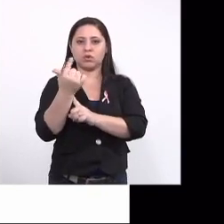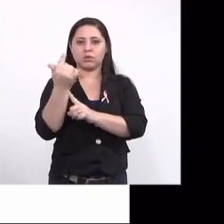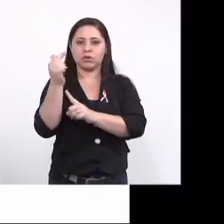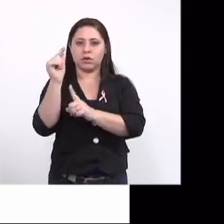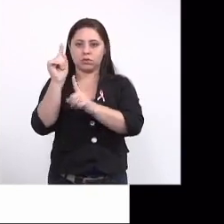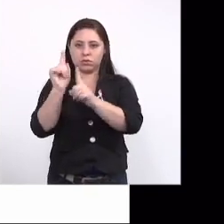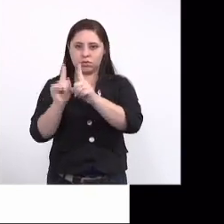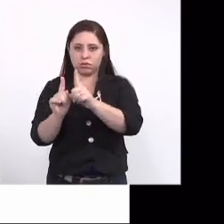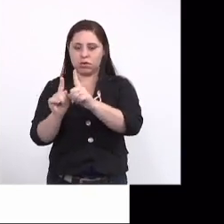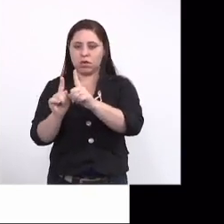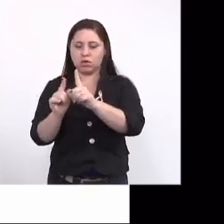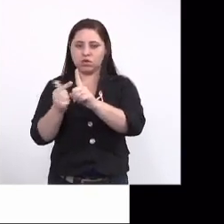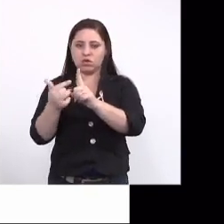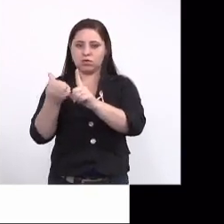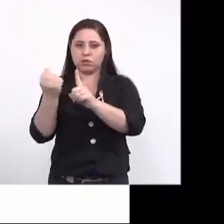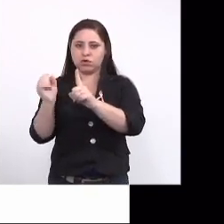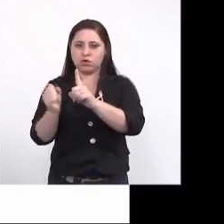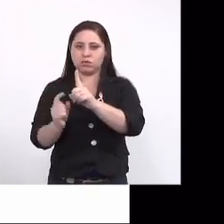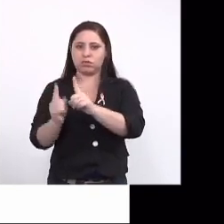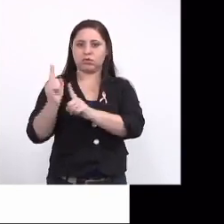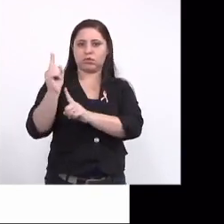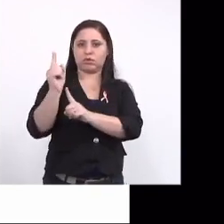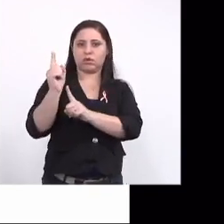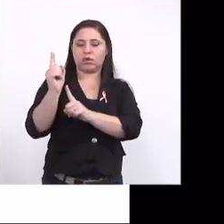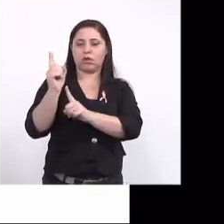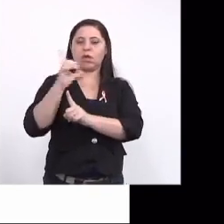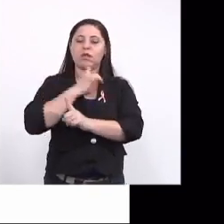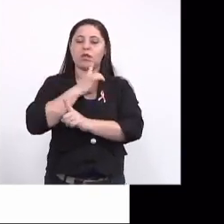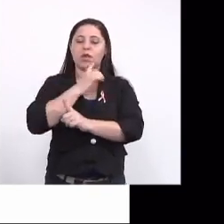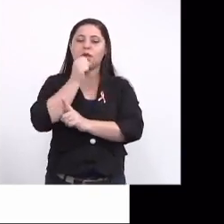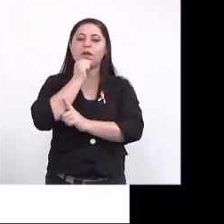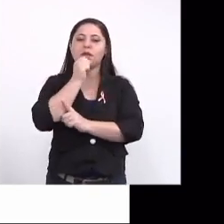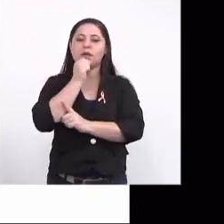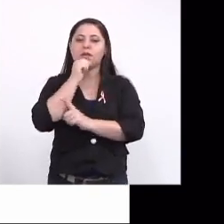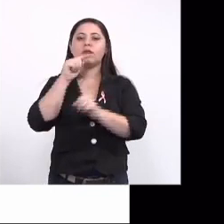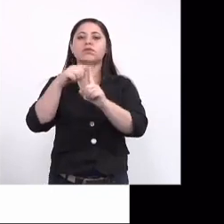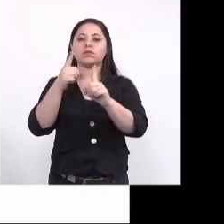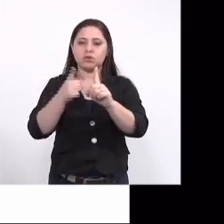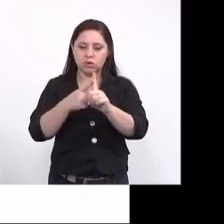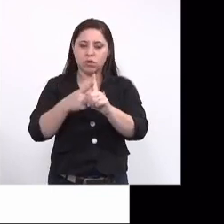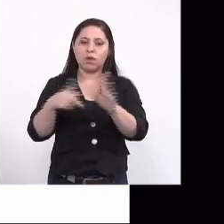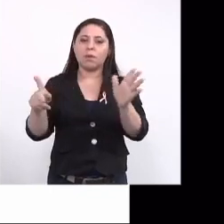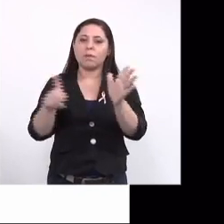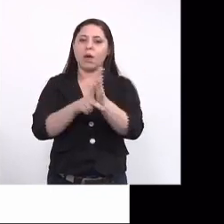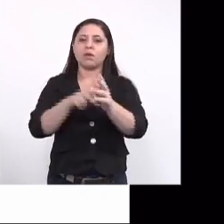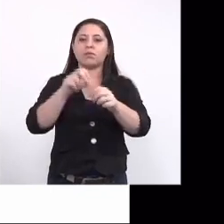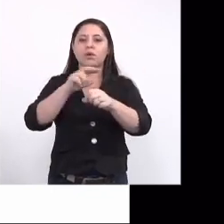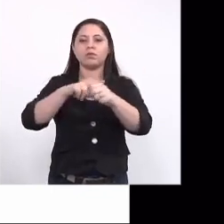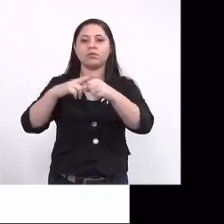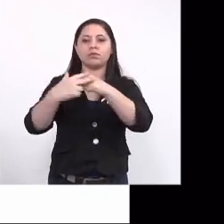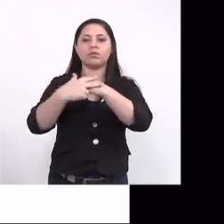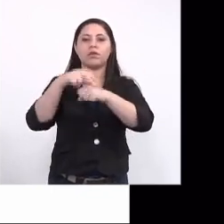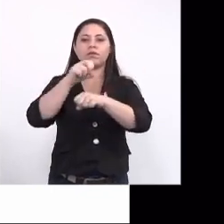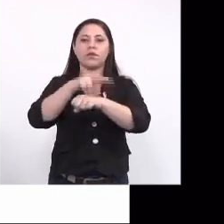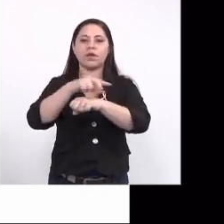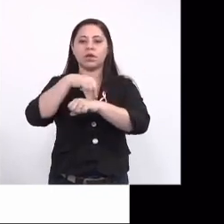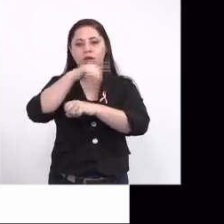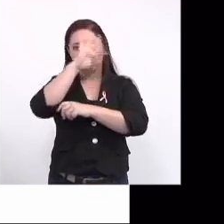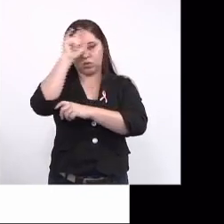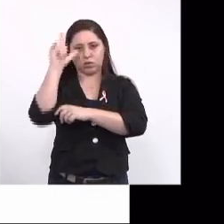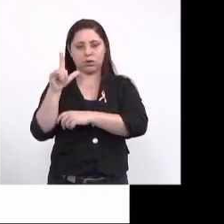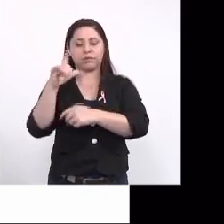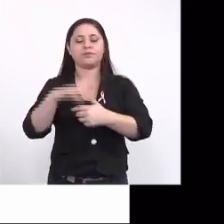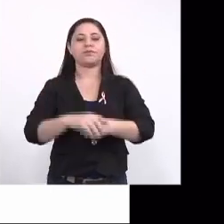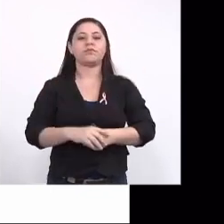e aumenta lá em 2018. Então, ainda a gente tem casos de gestante com Zika sendo notificado no Estado.